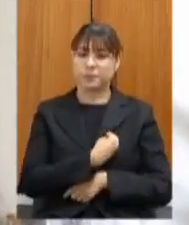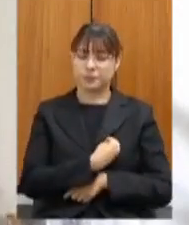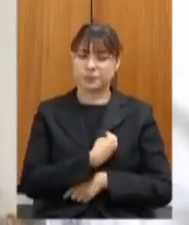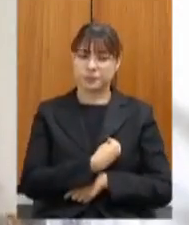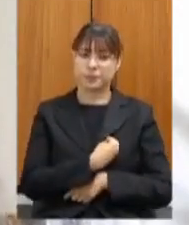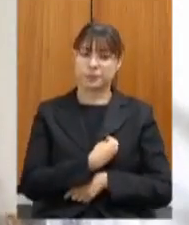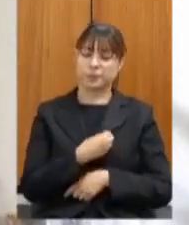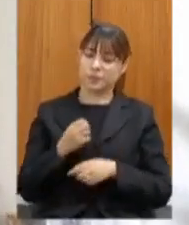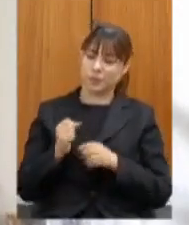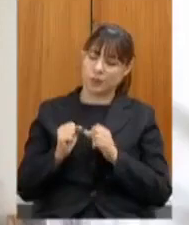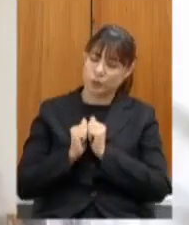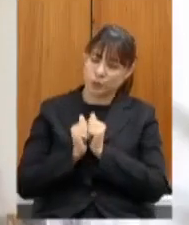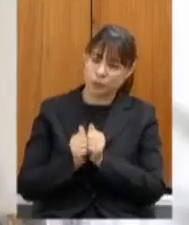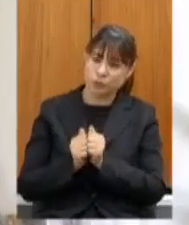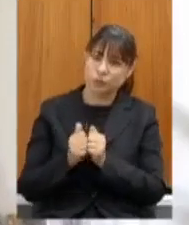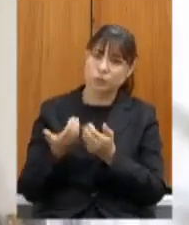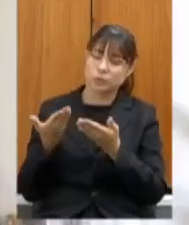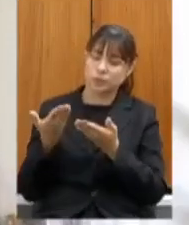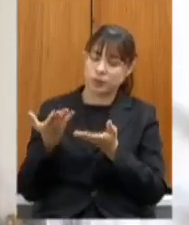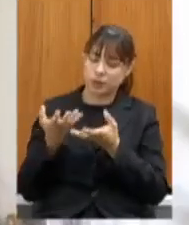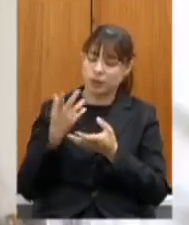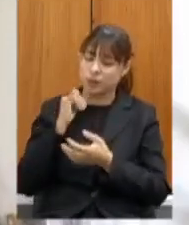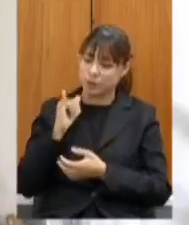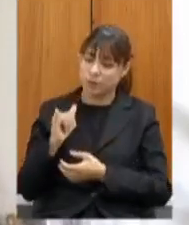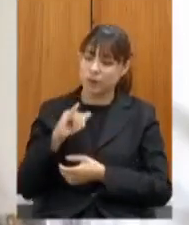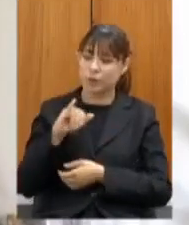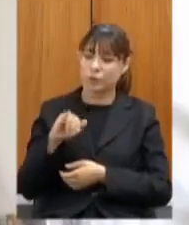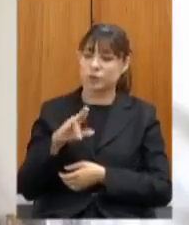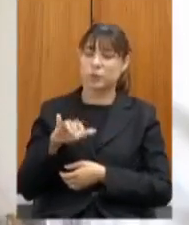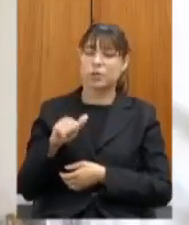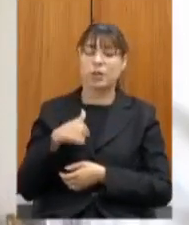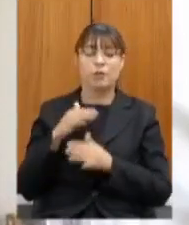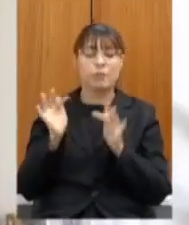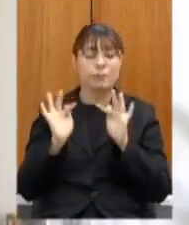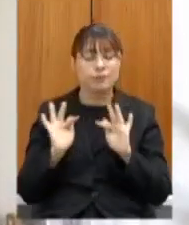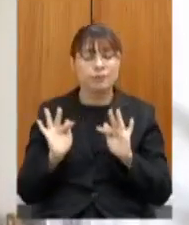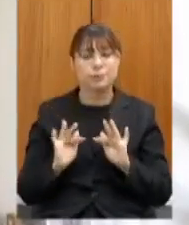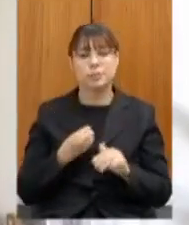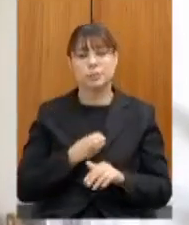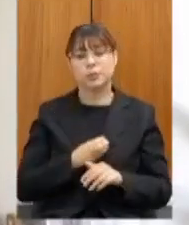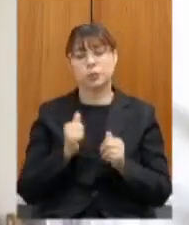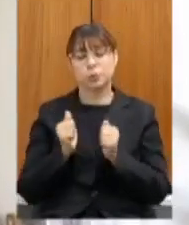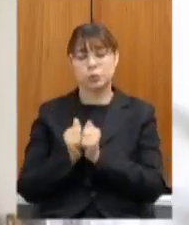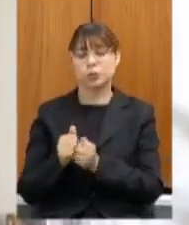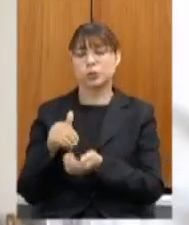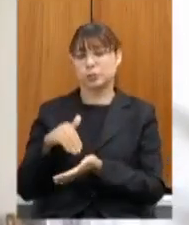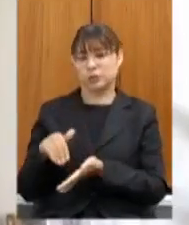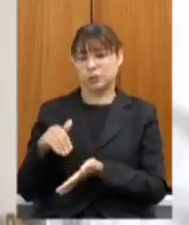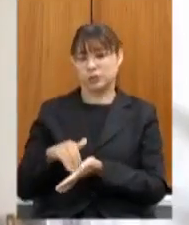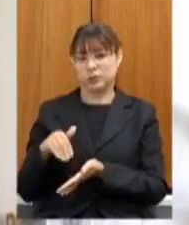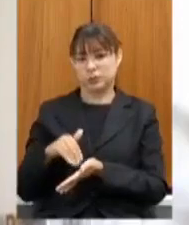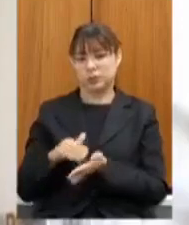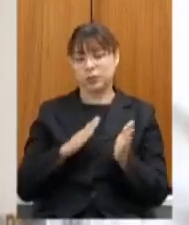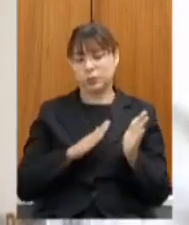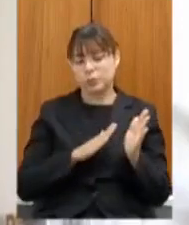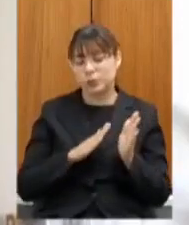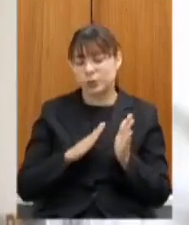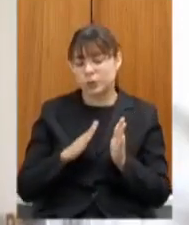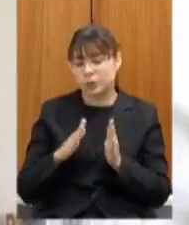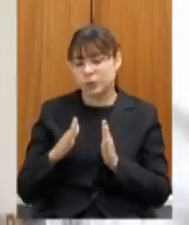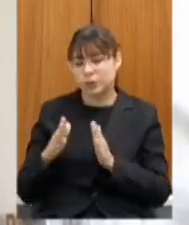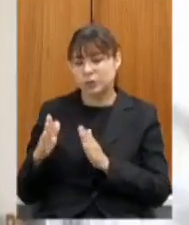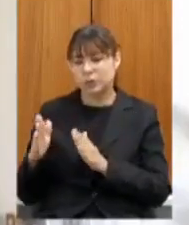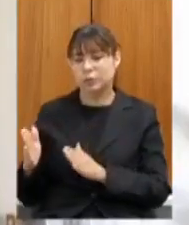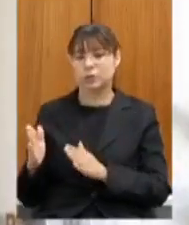eu quero dizer que eu fiquei muito feliz de poder participar junto com a secretaria de todo esse processo que